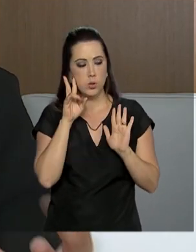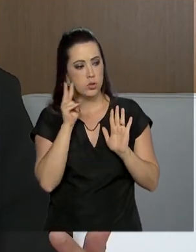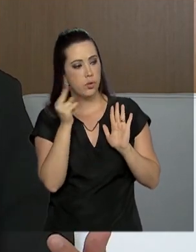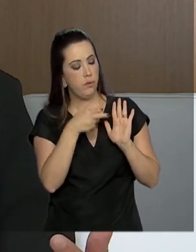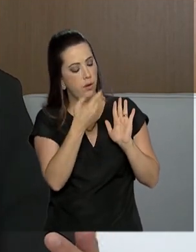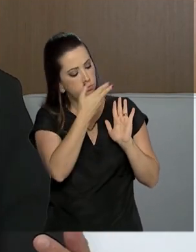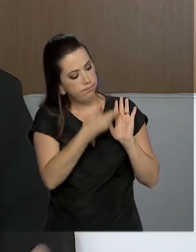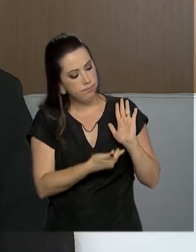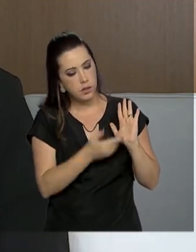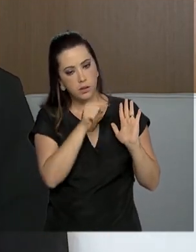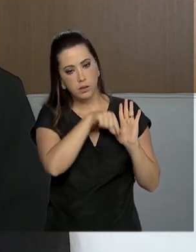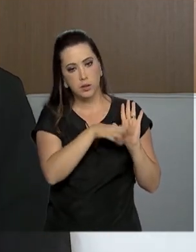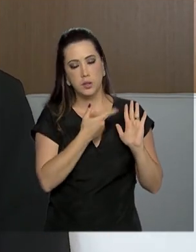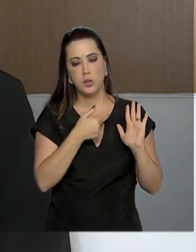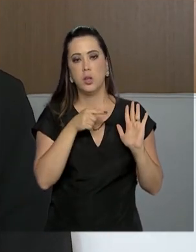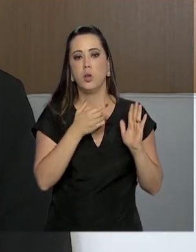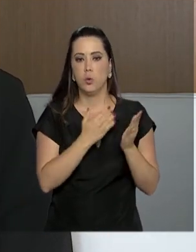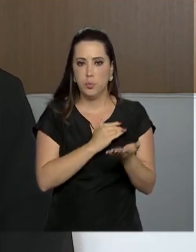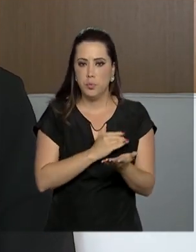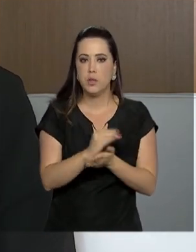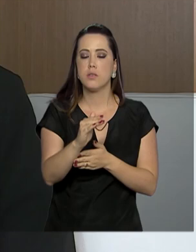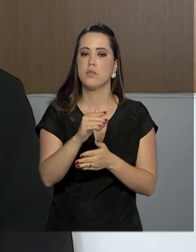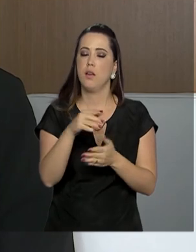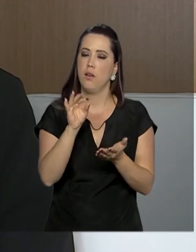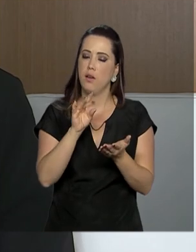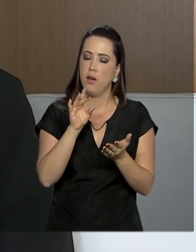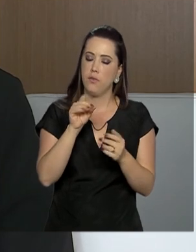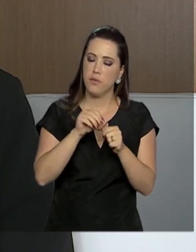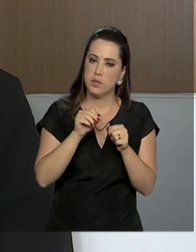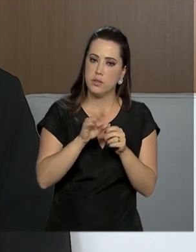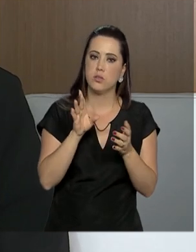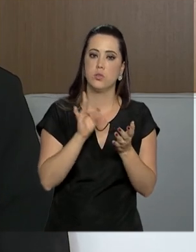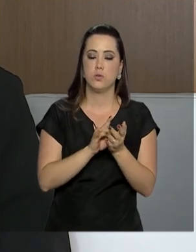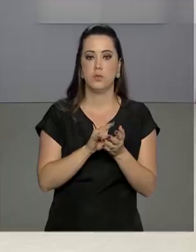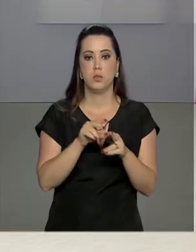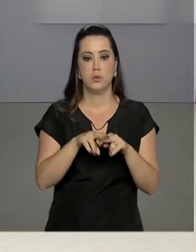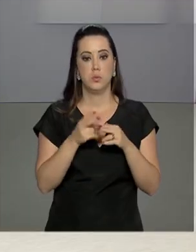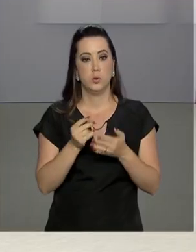à tona, serem produzidos, serem patrocinados pelo governo.